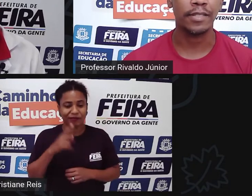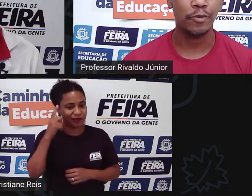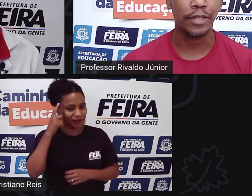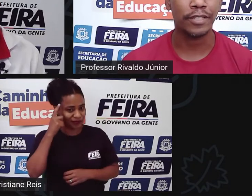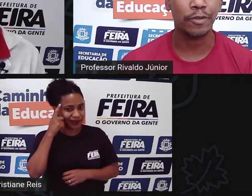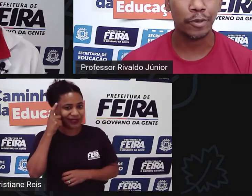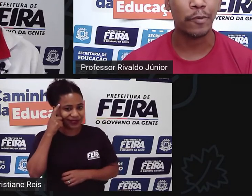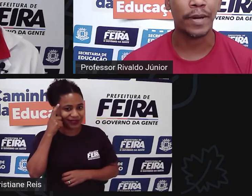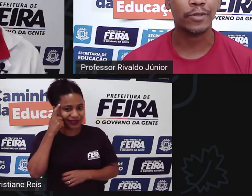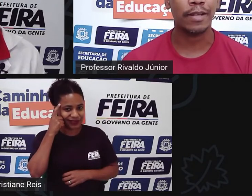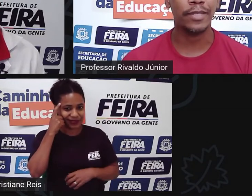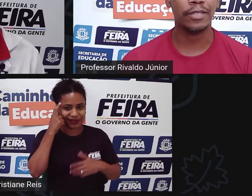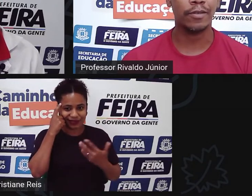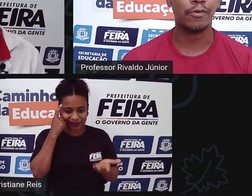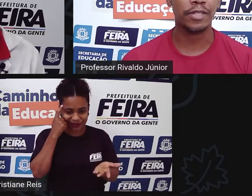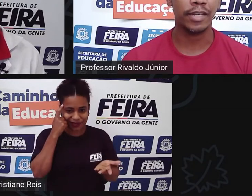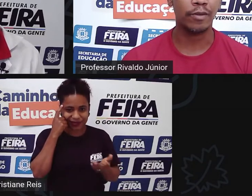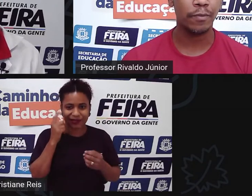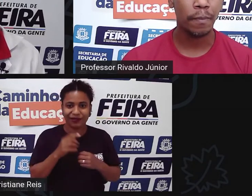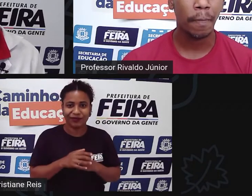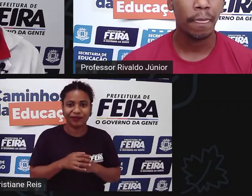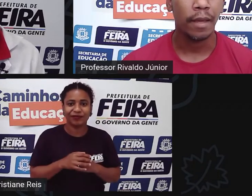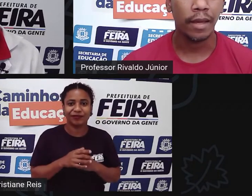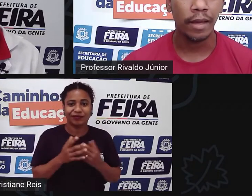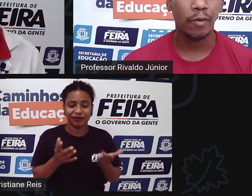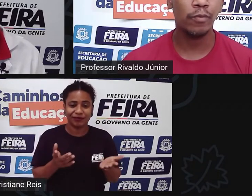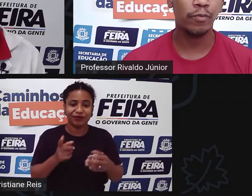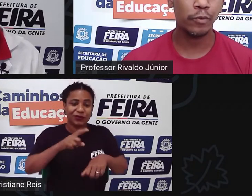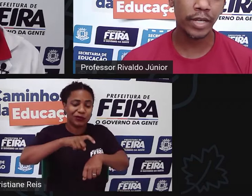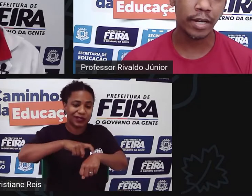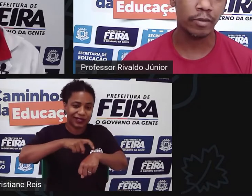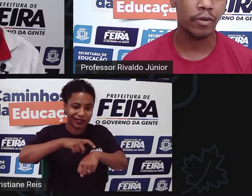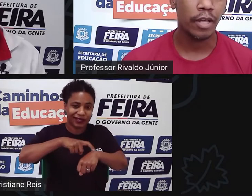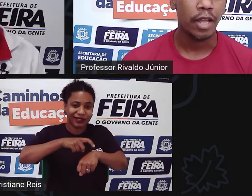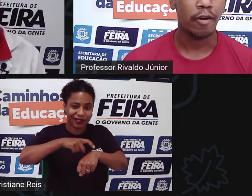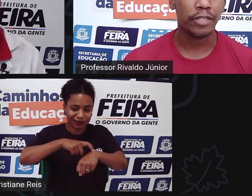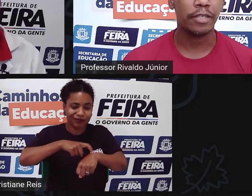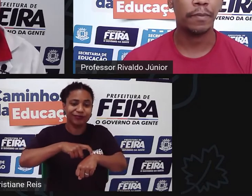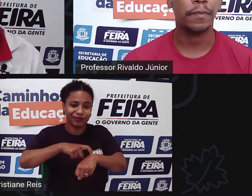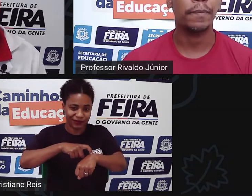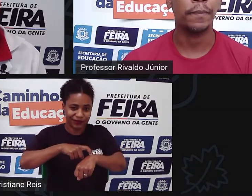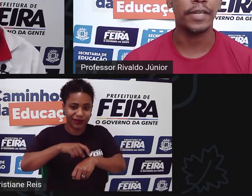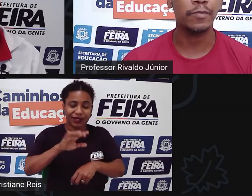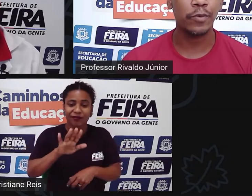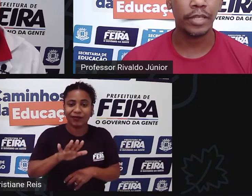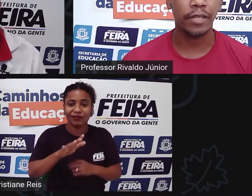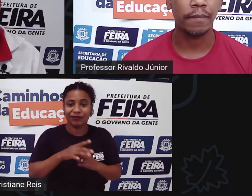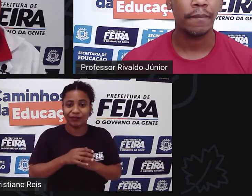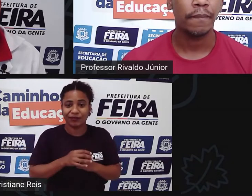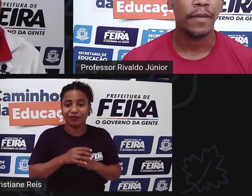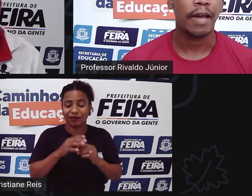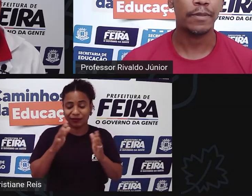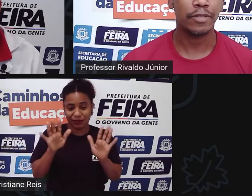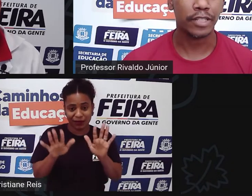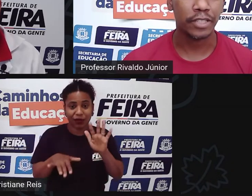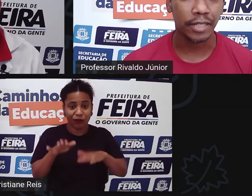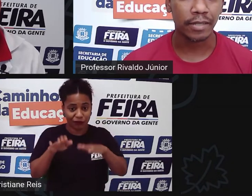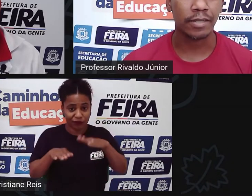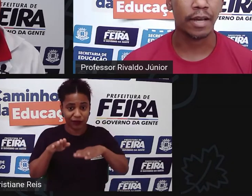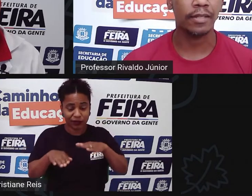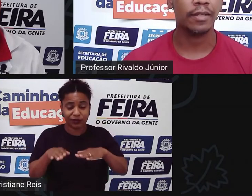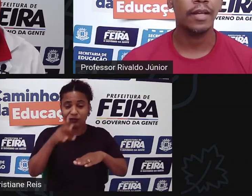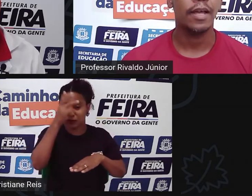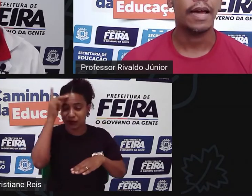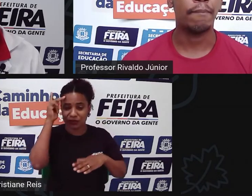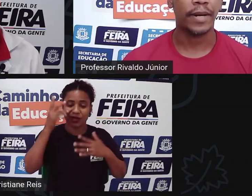O que eu particularmente considero é um engano. eu acho que mesmo que a pessoa já esteja